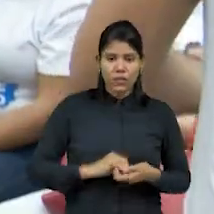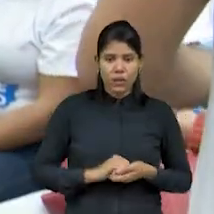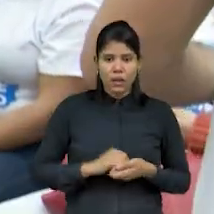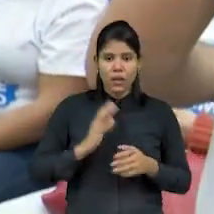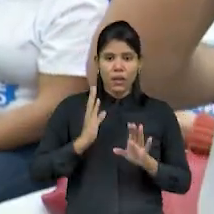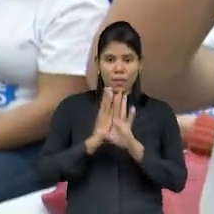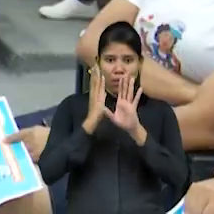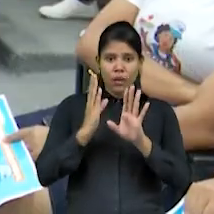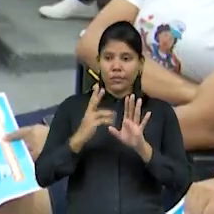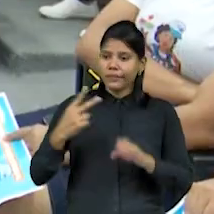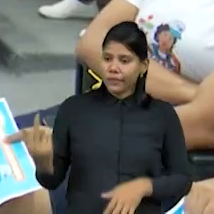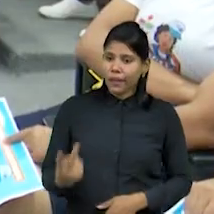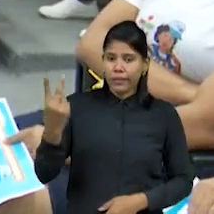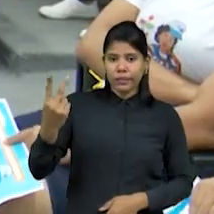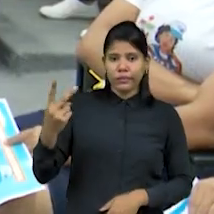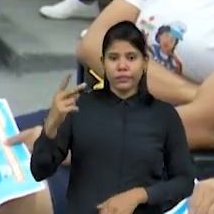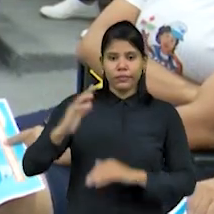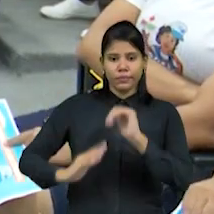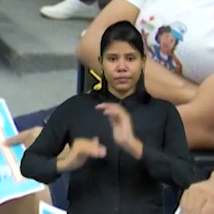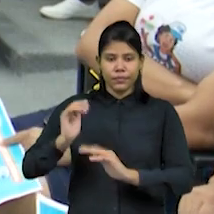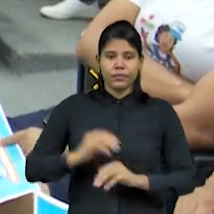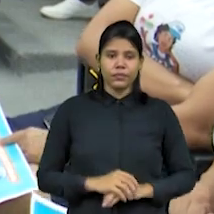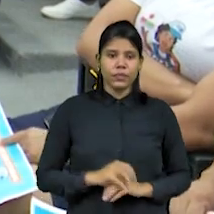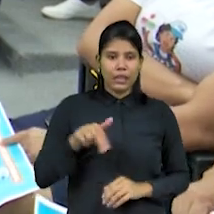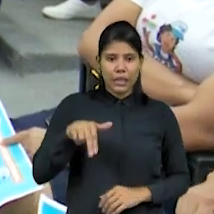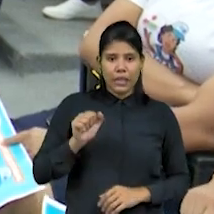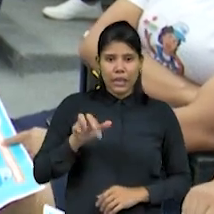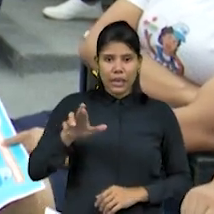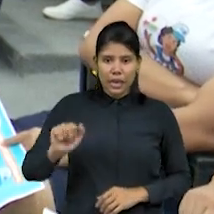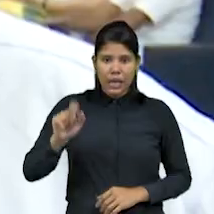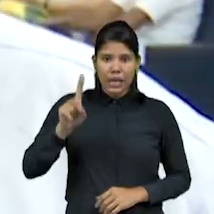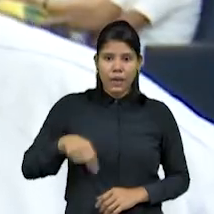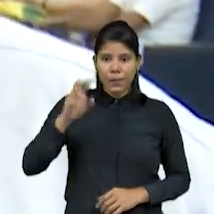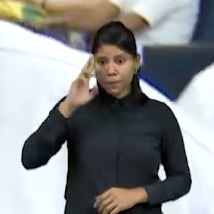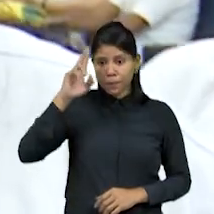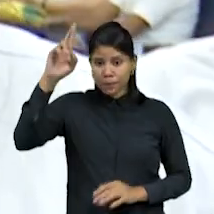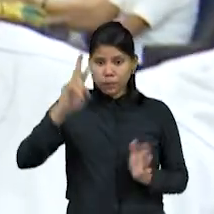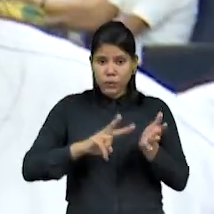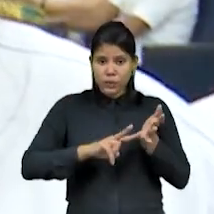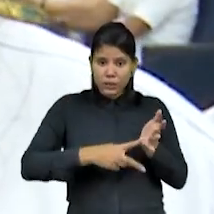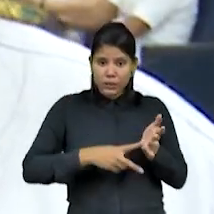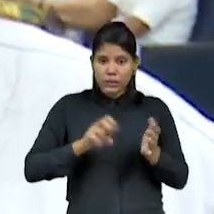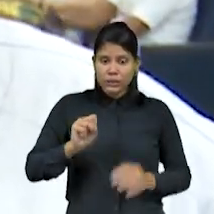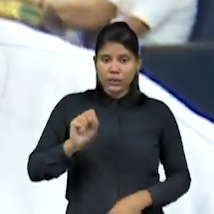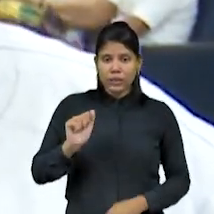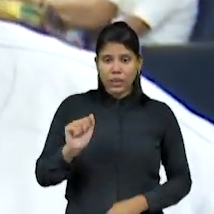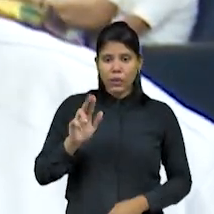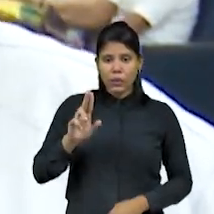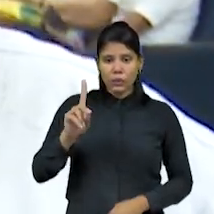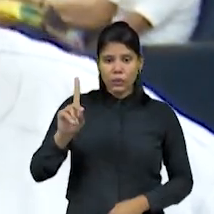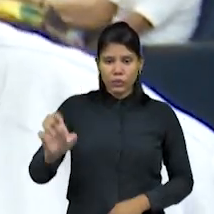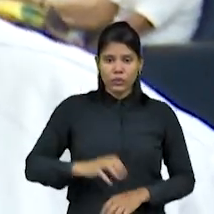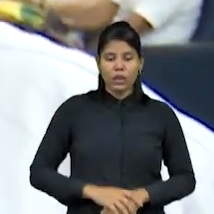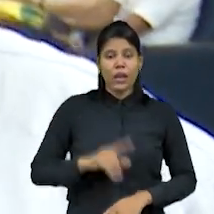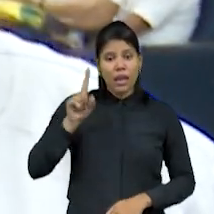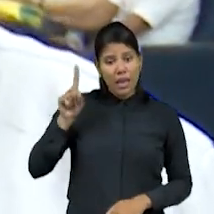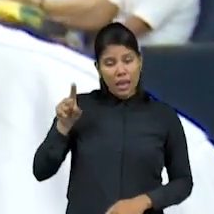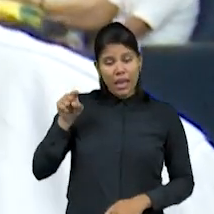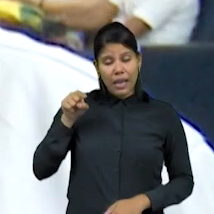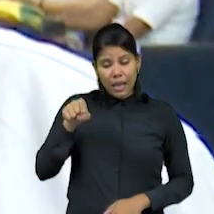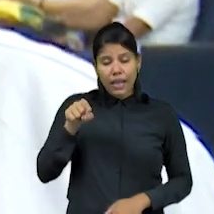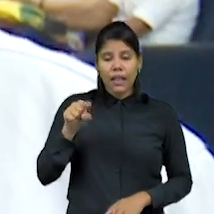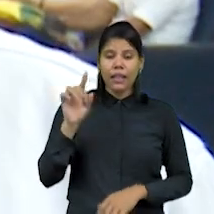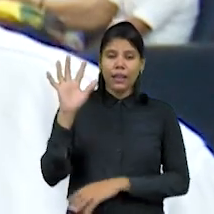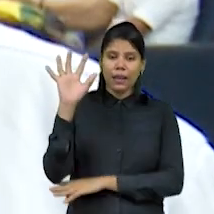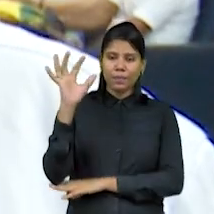reconhecimento. Nara é diretora executiva do Sim de Saúde. A agente comunitária de Crateus reforça a importância